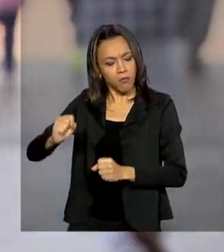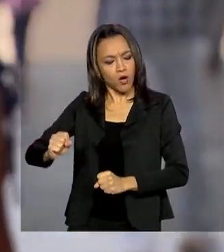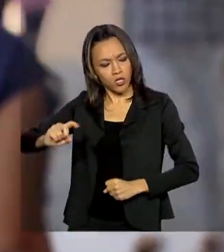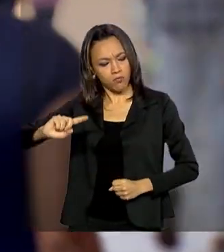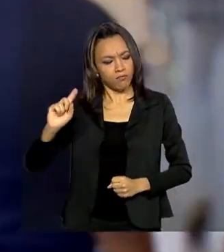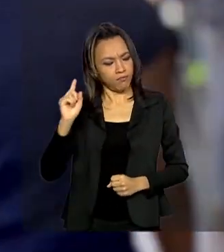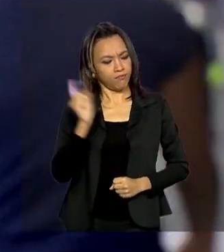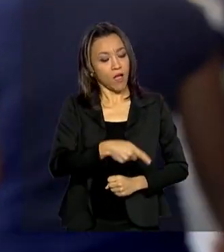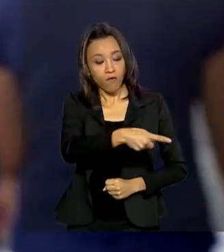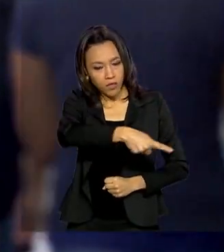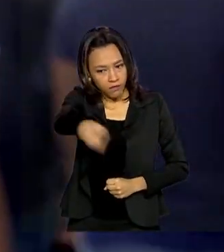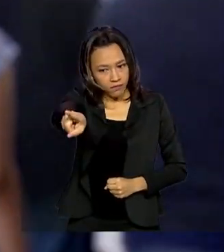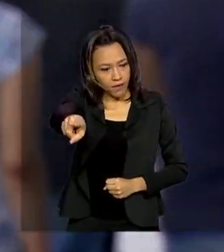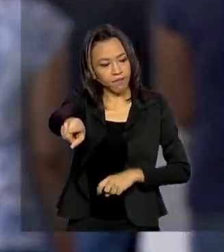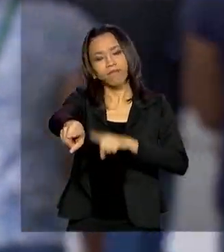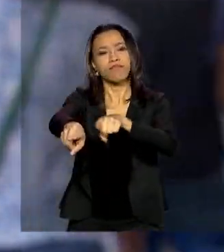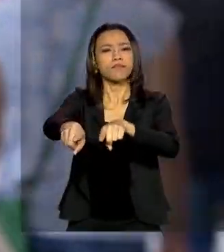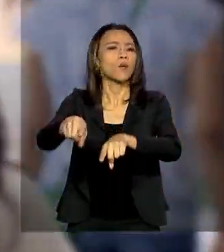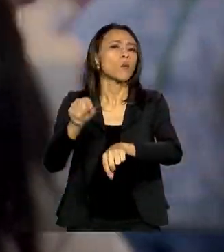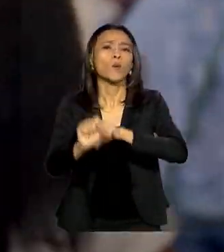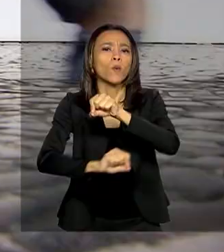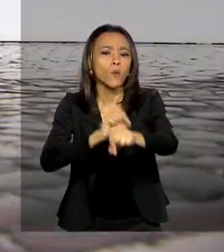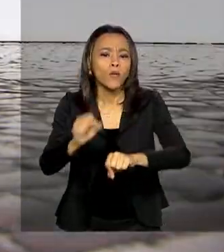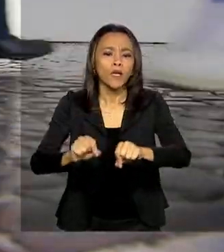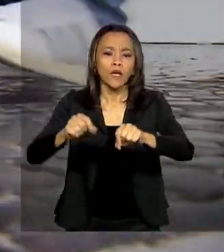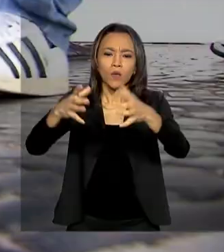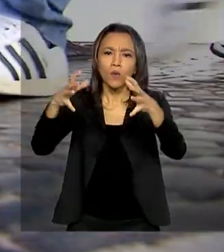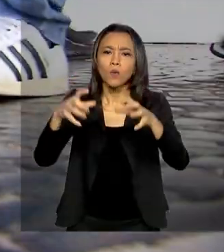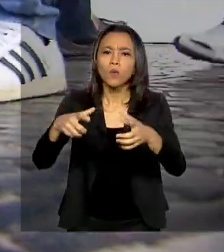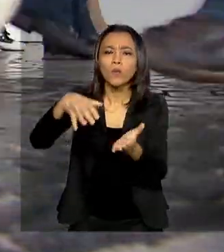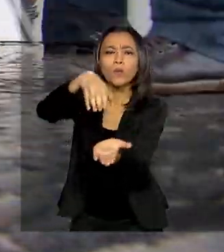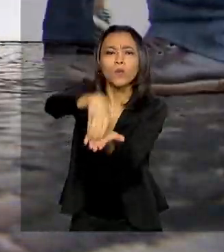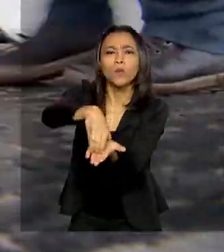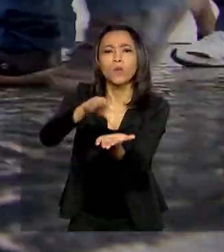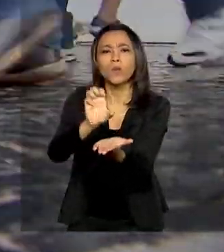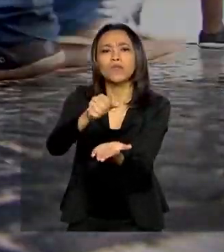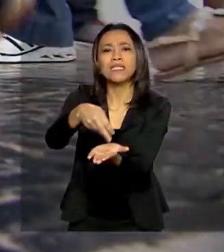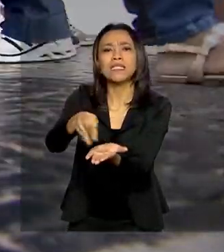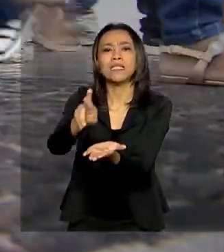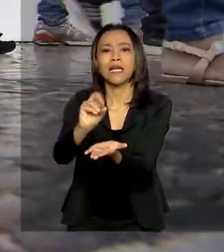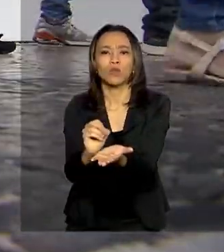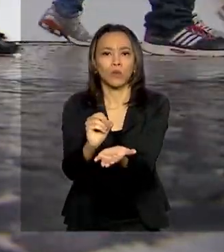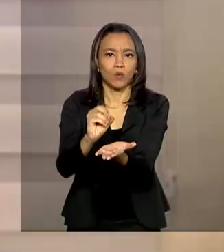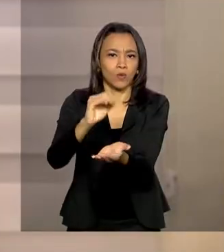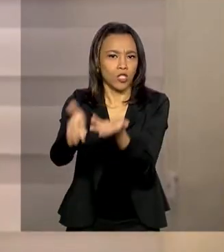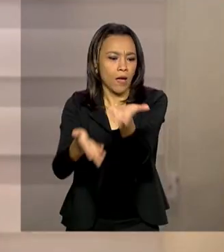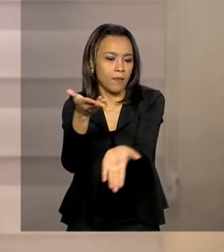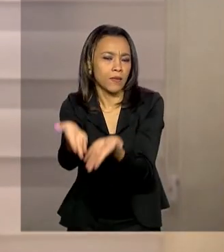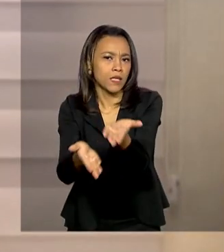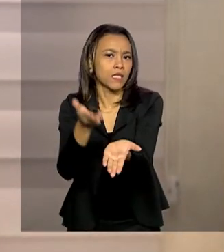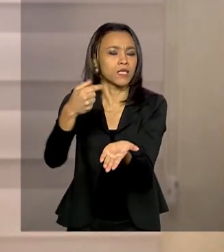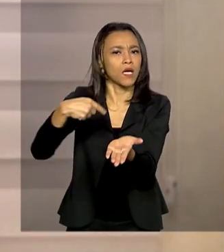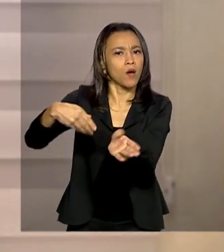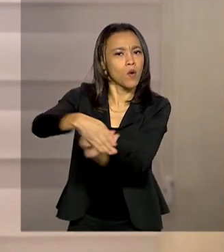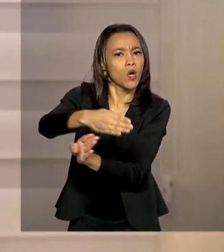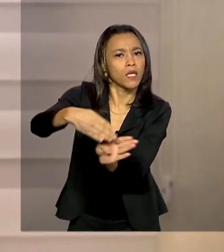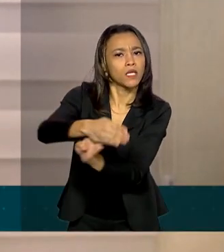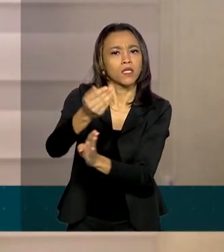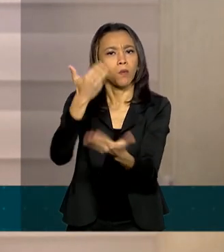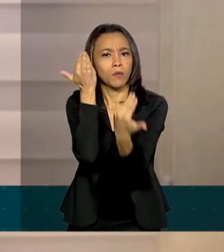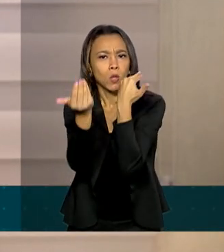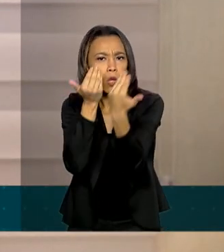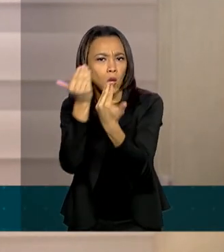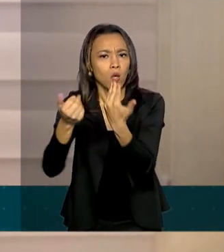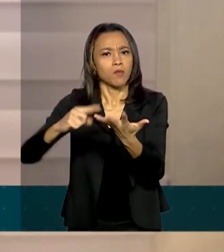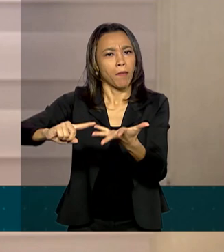frequentar um centro de educação e de reabilitação e a ter acompanhamento psicossocial. Experiências demonstram